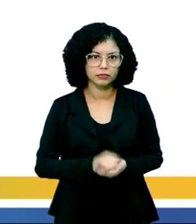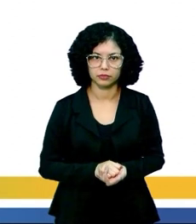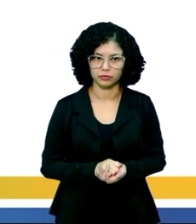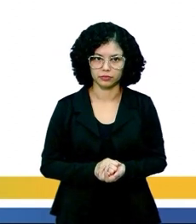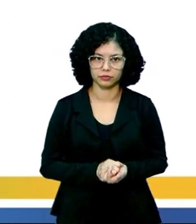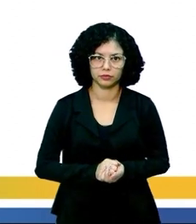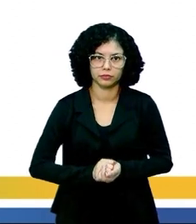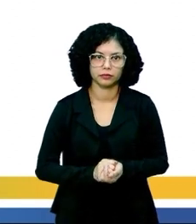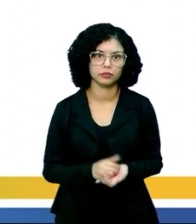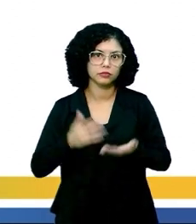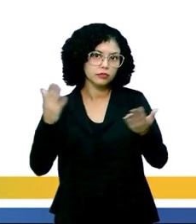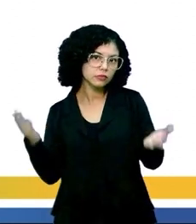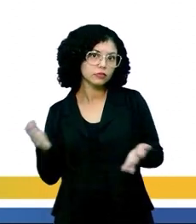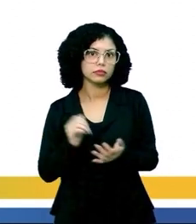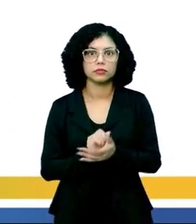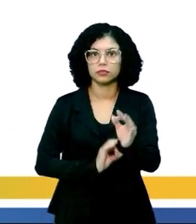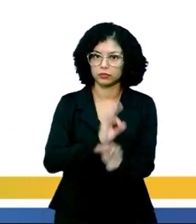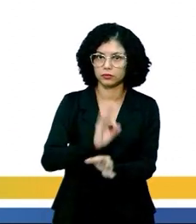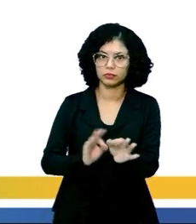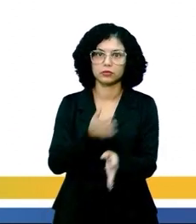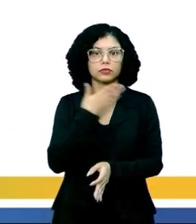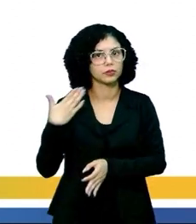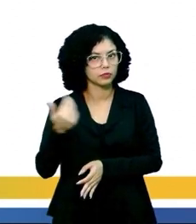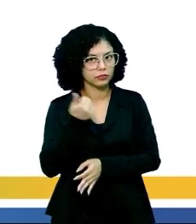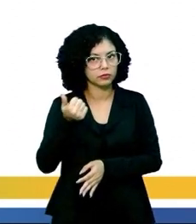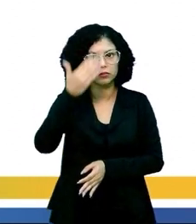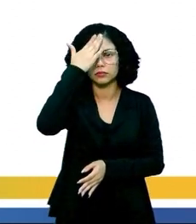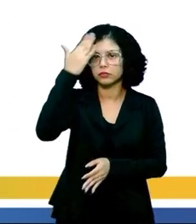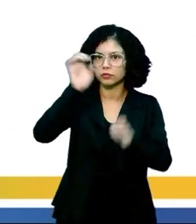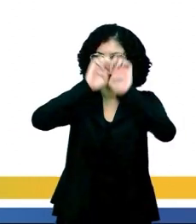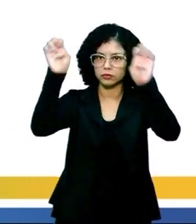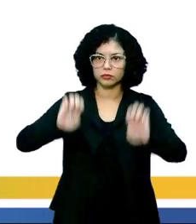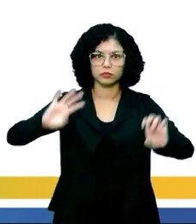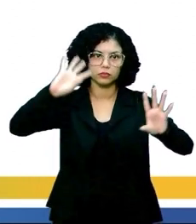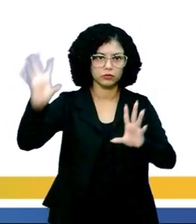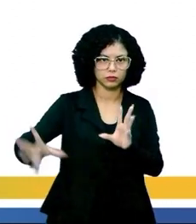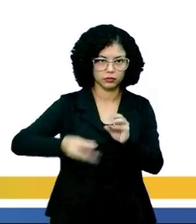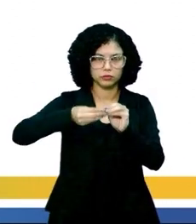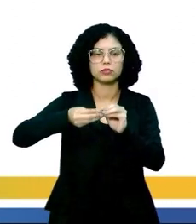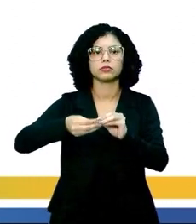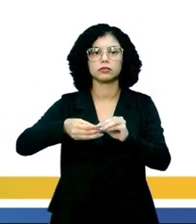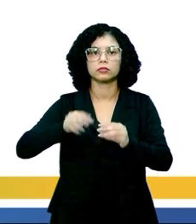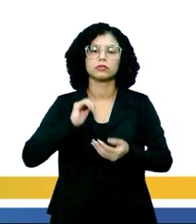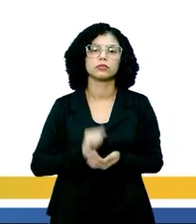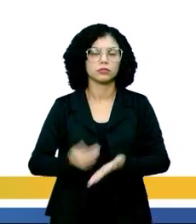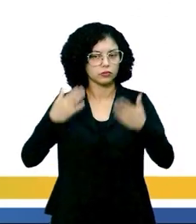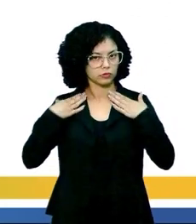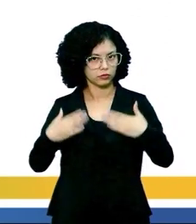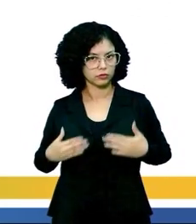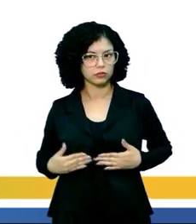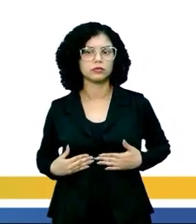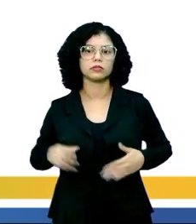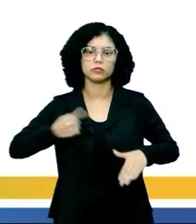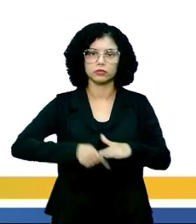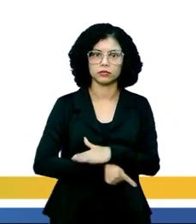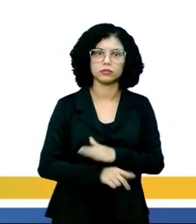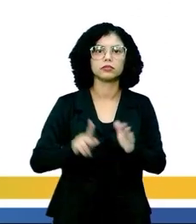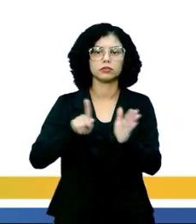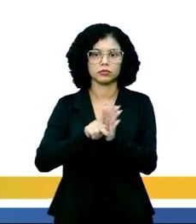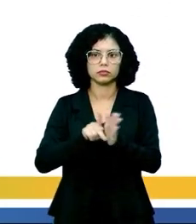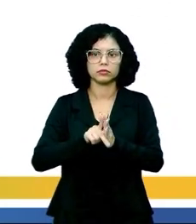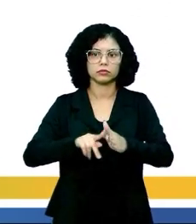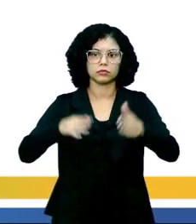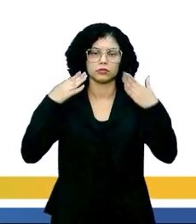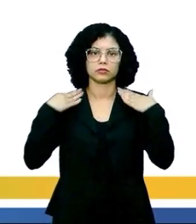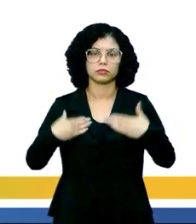Bom, então, para organizar o entendimento de uma estrutura tão complexa quanto aos organismos humanos,